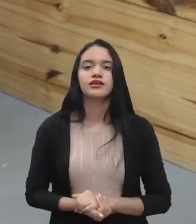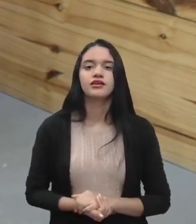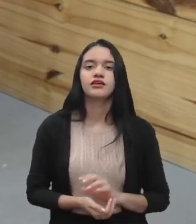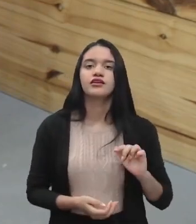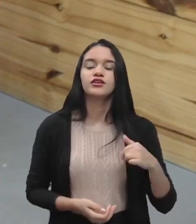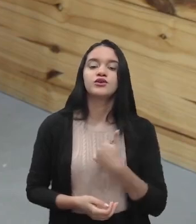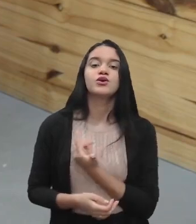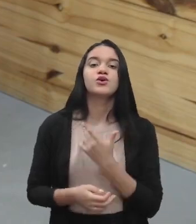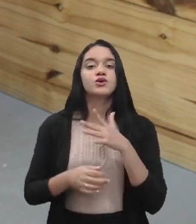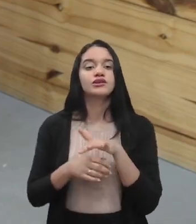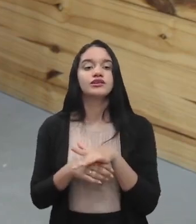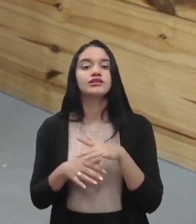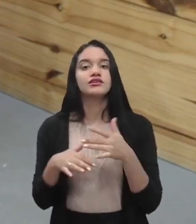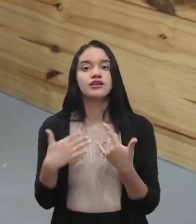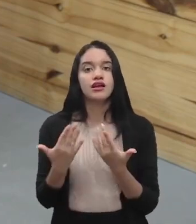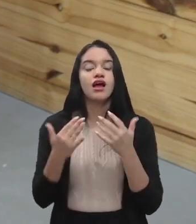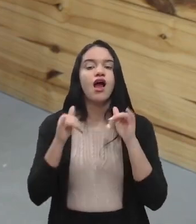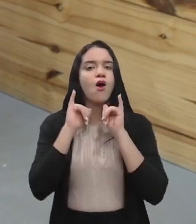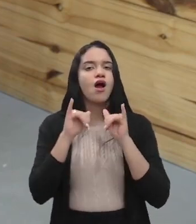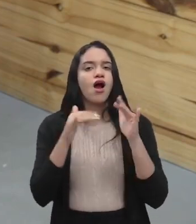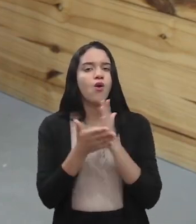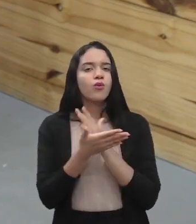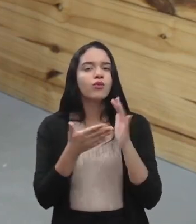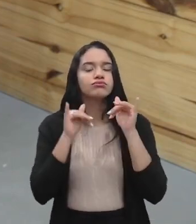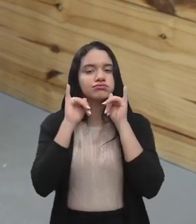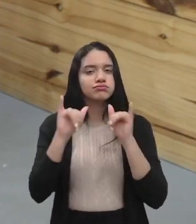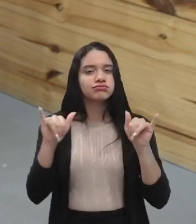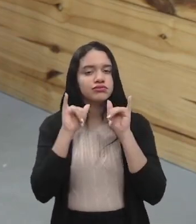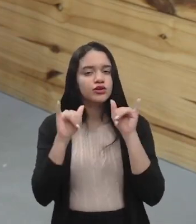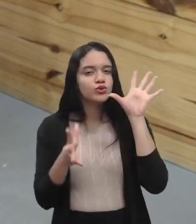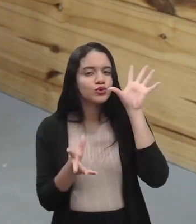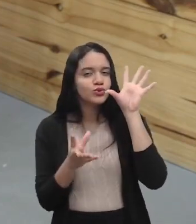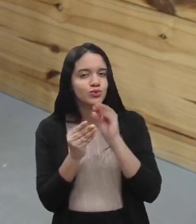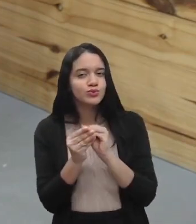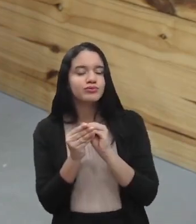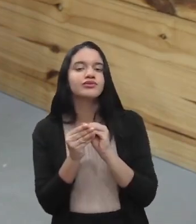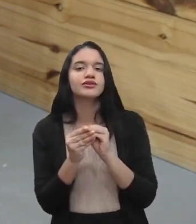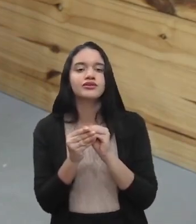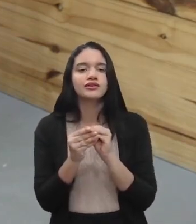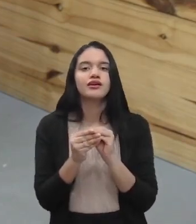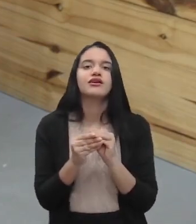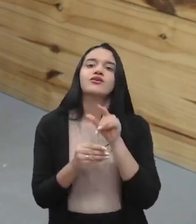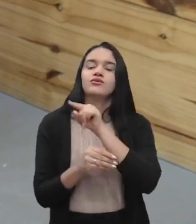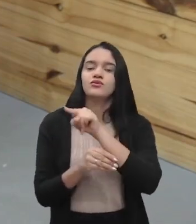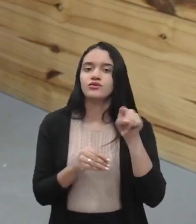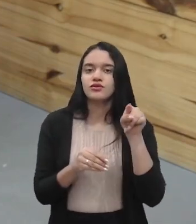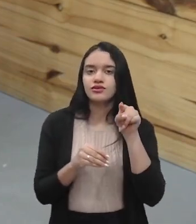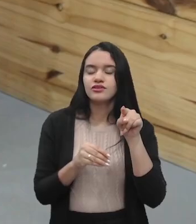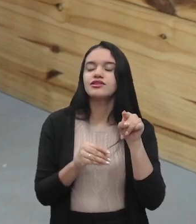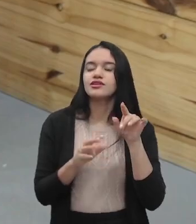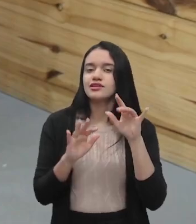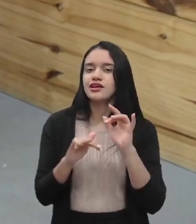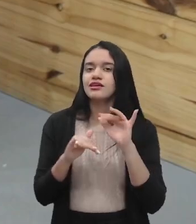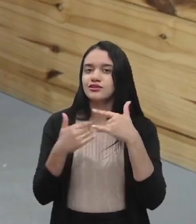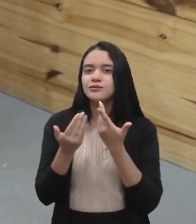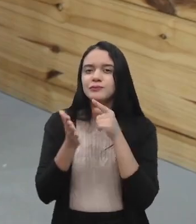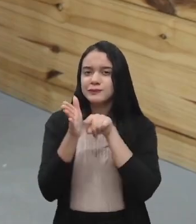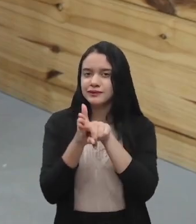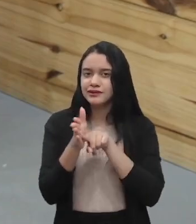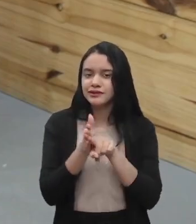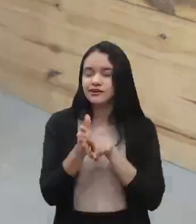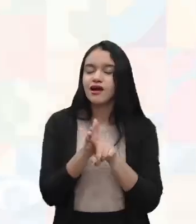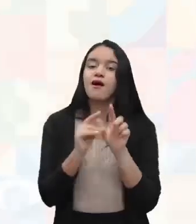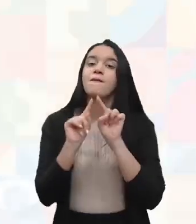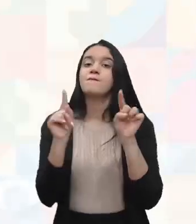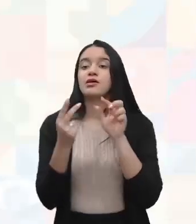separou aqui, né, algumas informações bem resumidas, bem condensadas, para vocês irem buscar mais coisa, tá? Mas